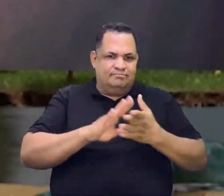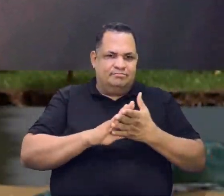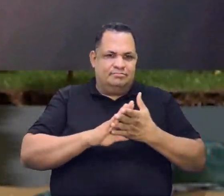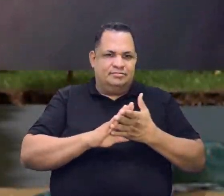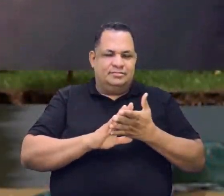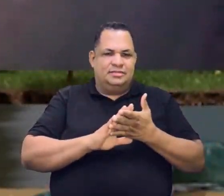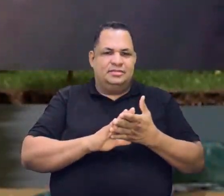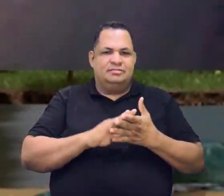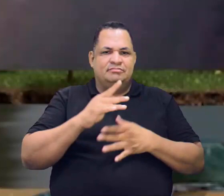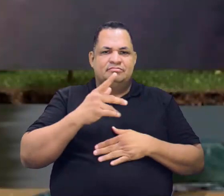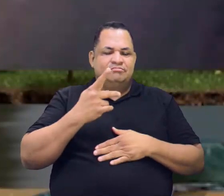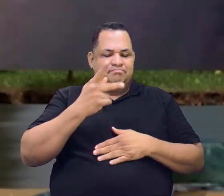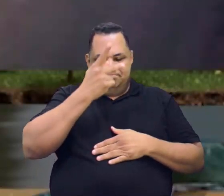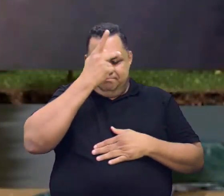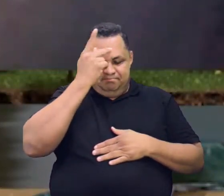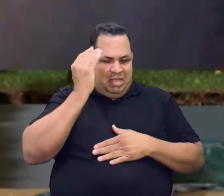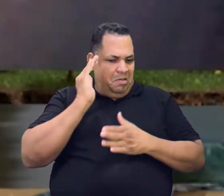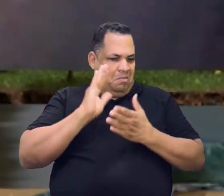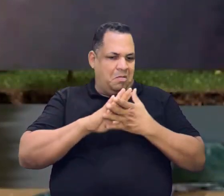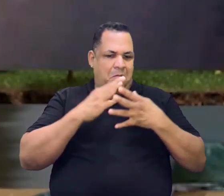pessoas não tomam banho naquela água.